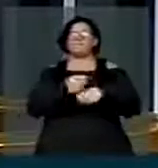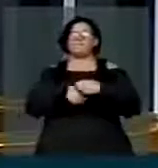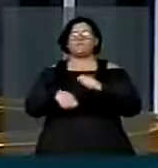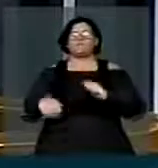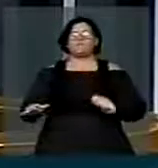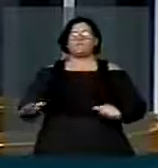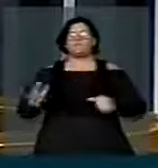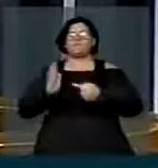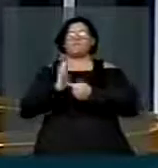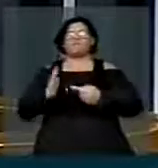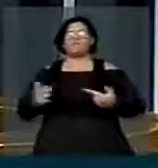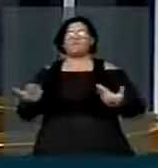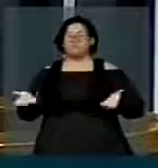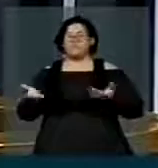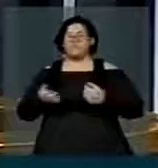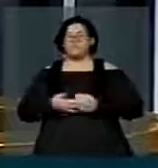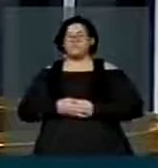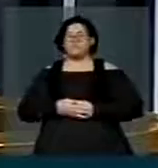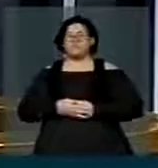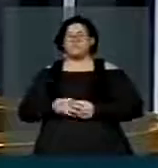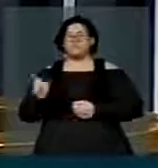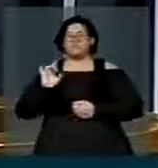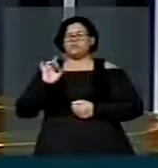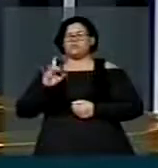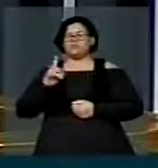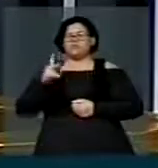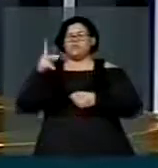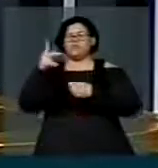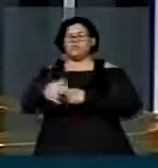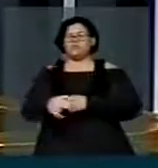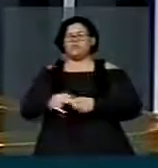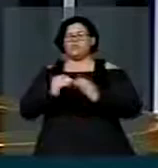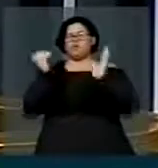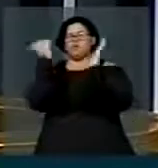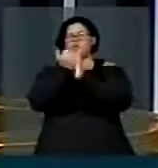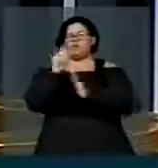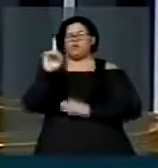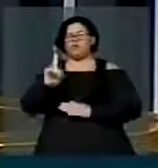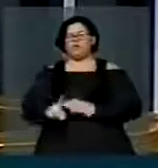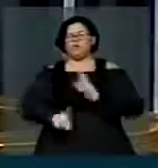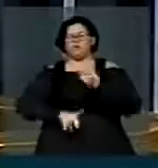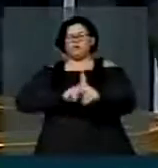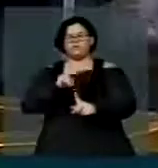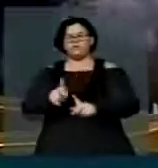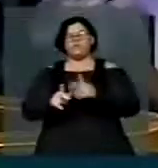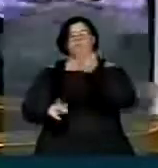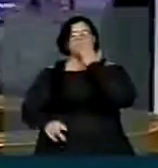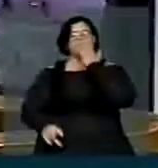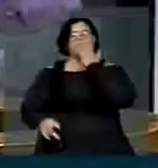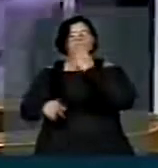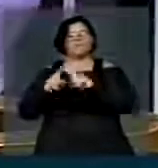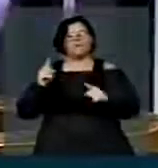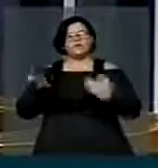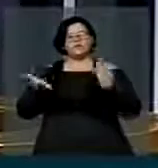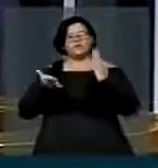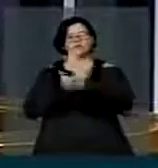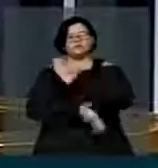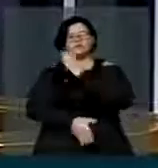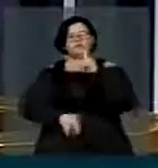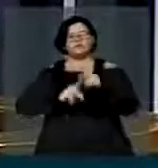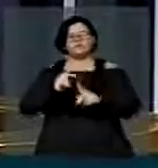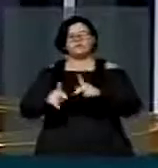objetivo é, mais que impedir avanços nos direitos dos povos indígenas, é tirar dos povos